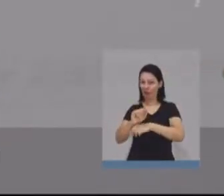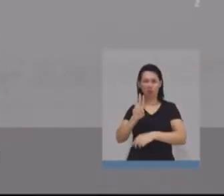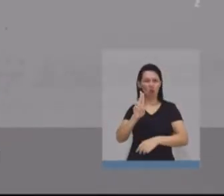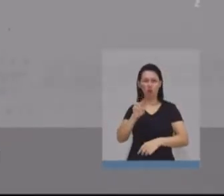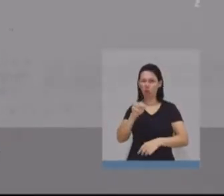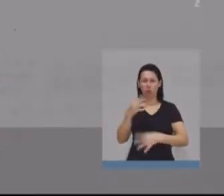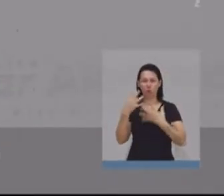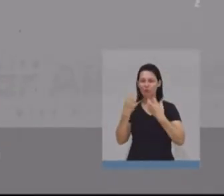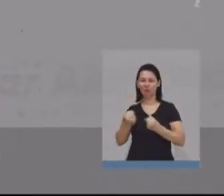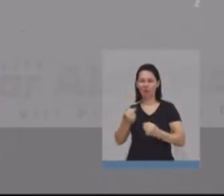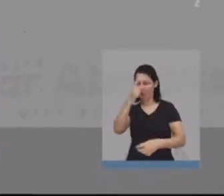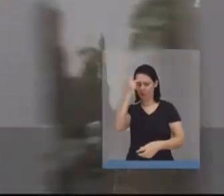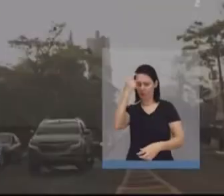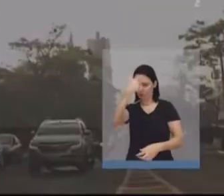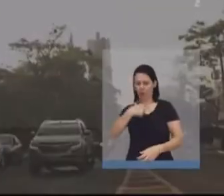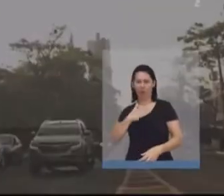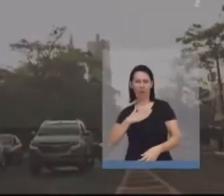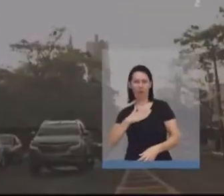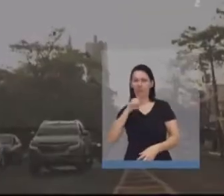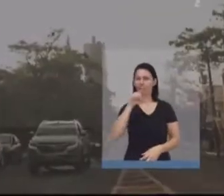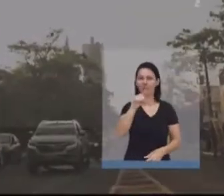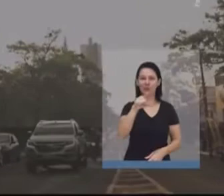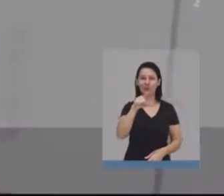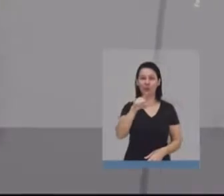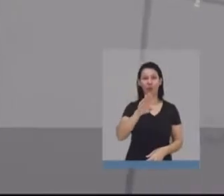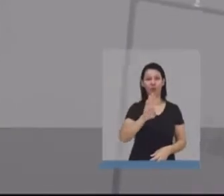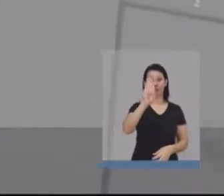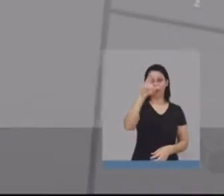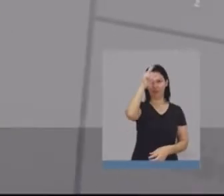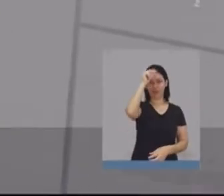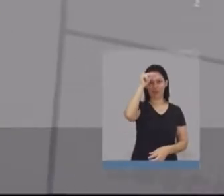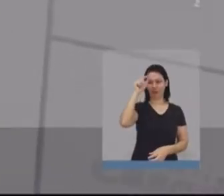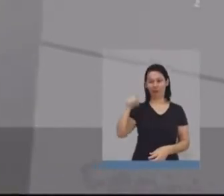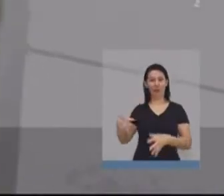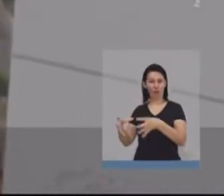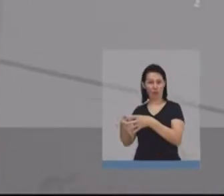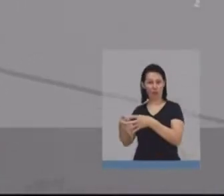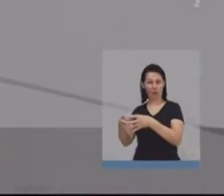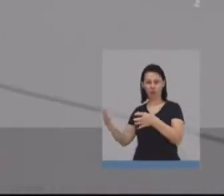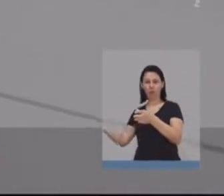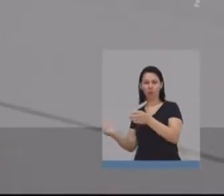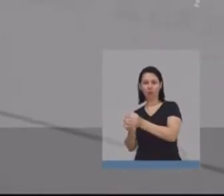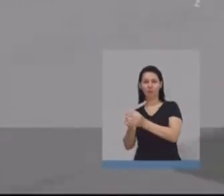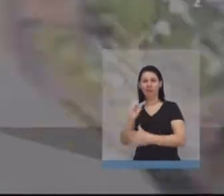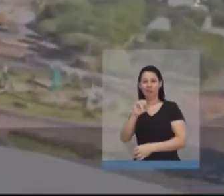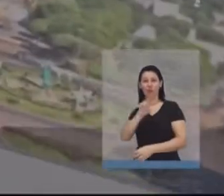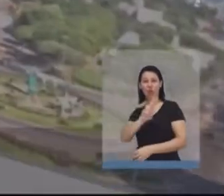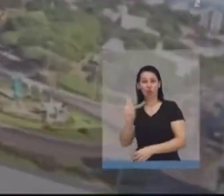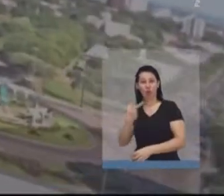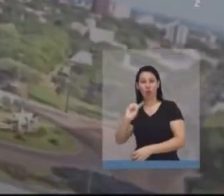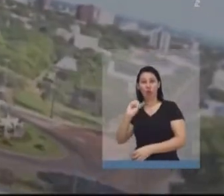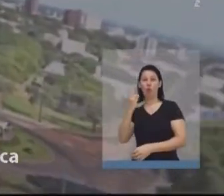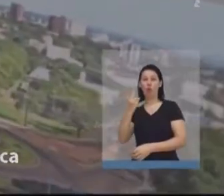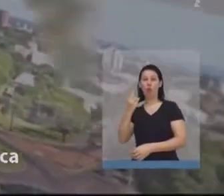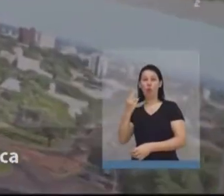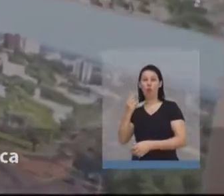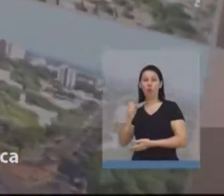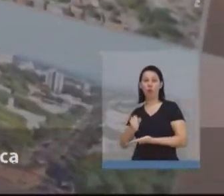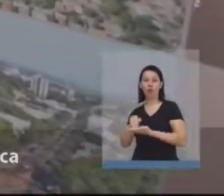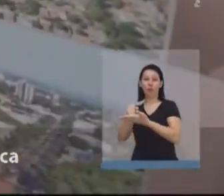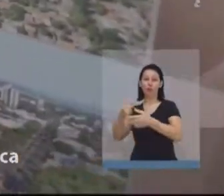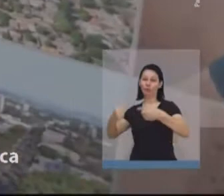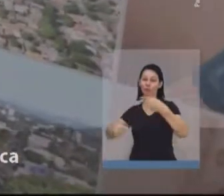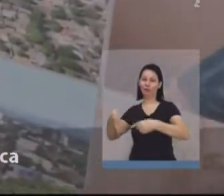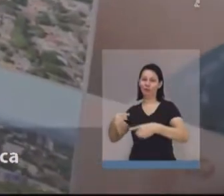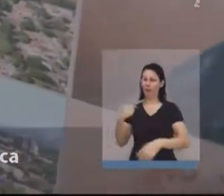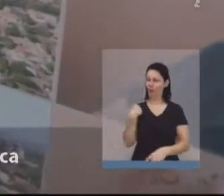jamais aceitariam uma pessoa como eu, como você, como candidato a prefeito. Ali só pode ser candidato quem tem